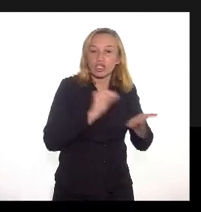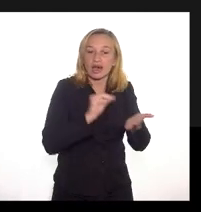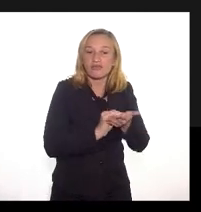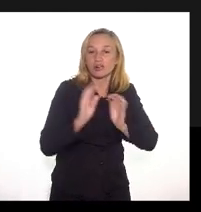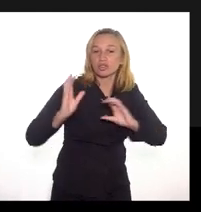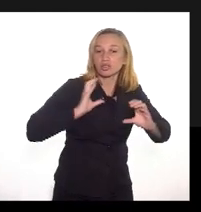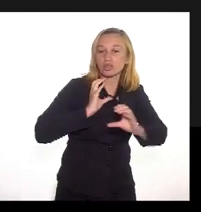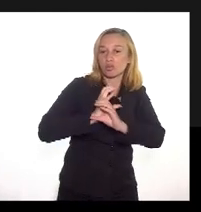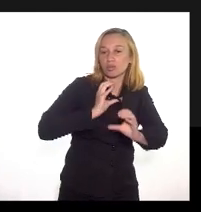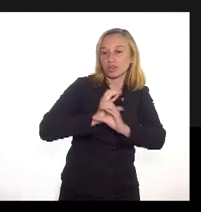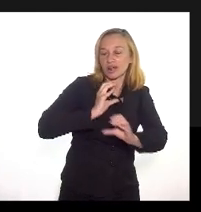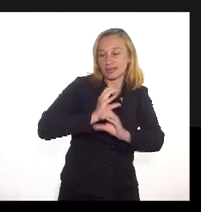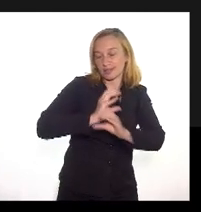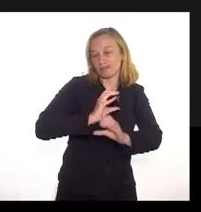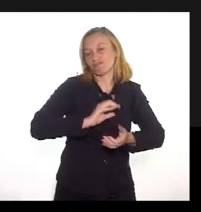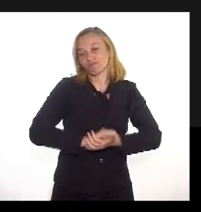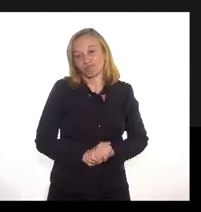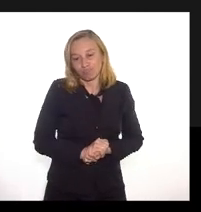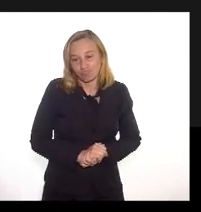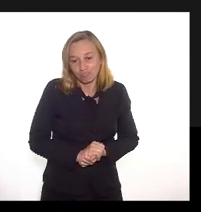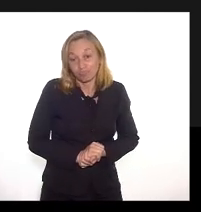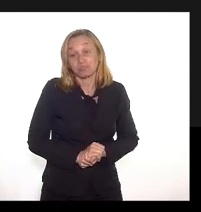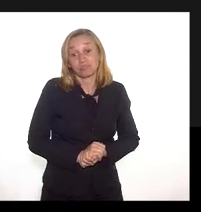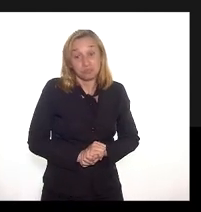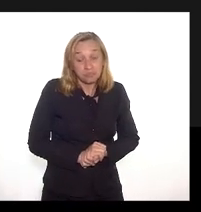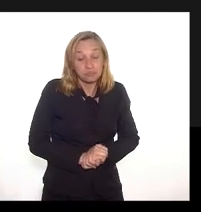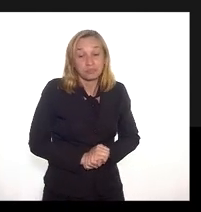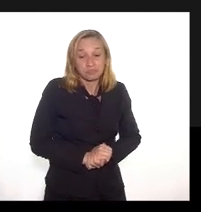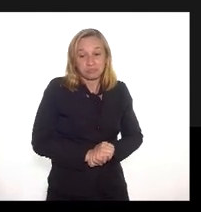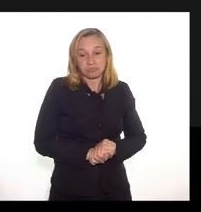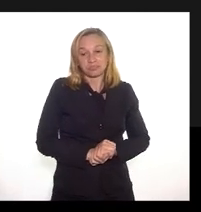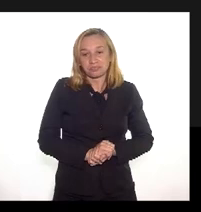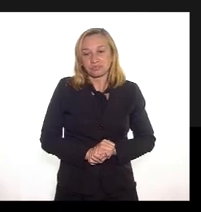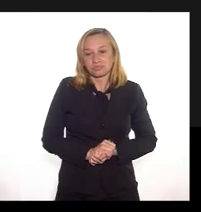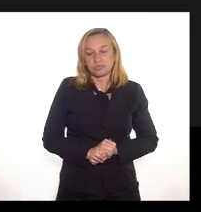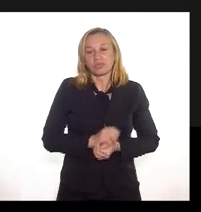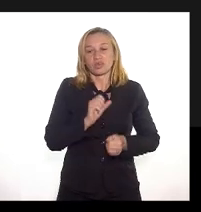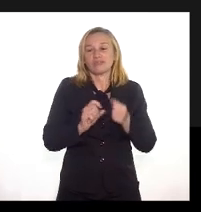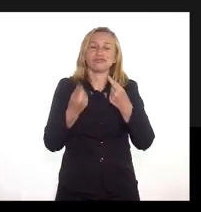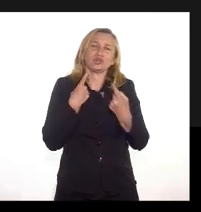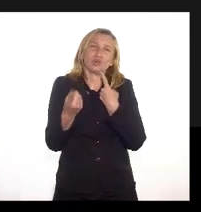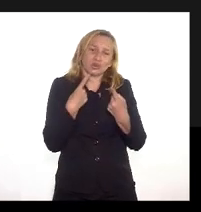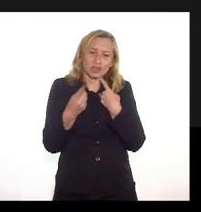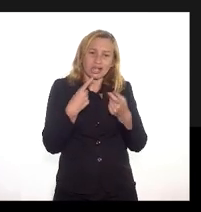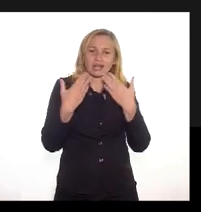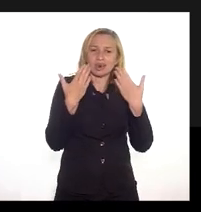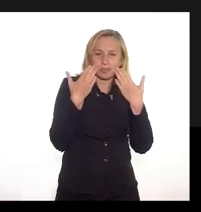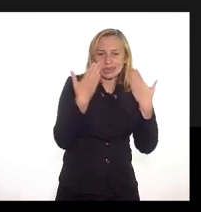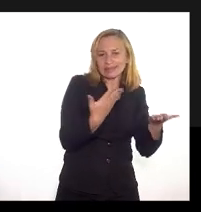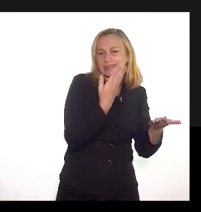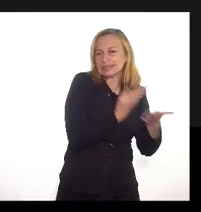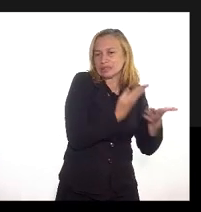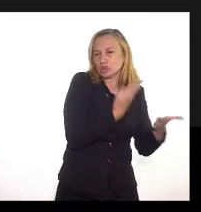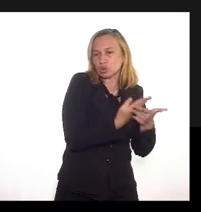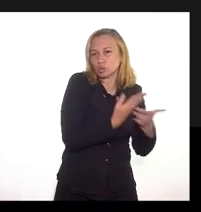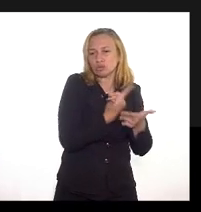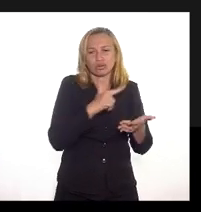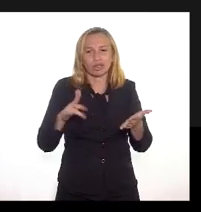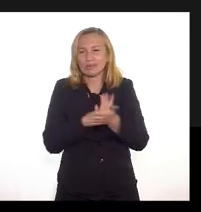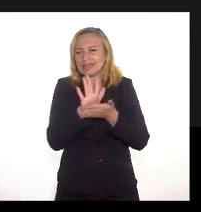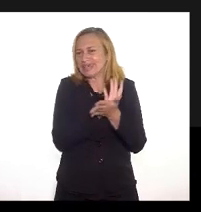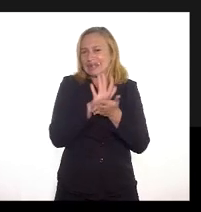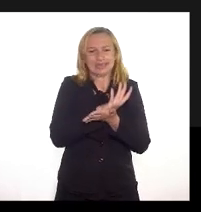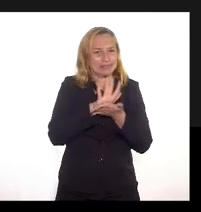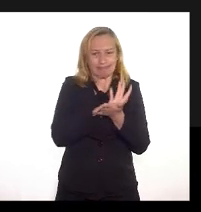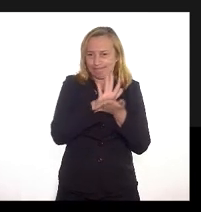comunicação com o Conselho de Meio Ambiente oficialmente fazendo discussão apresentando estudos não temos nada